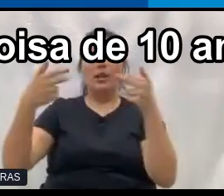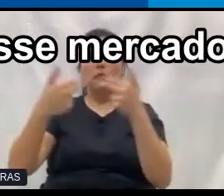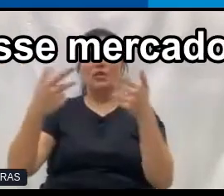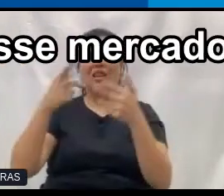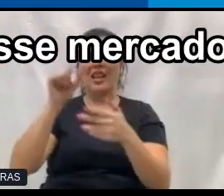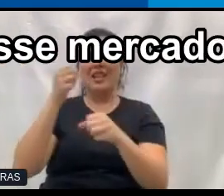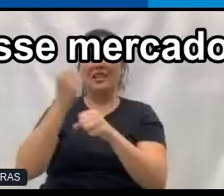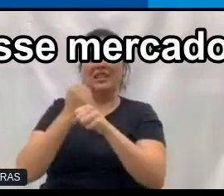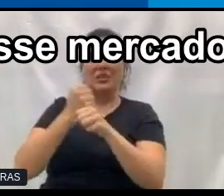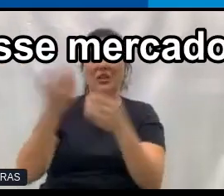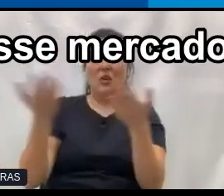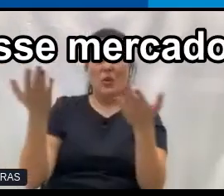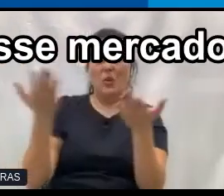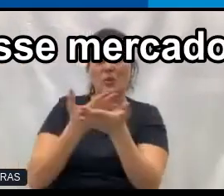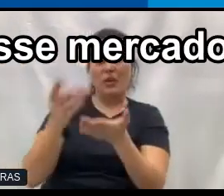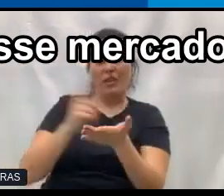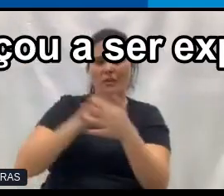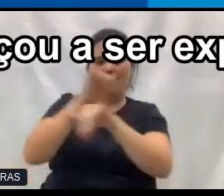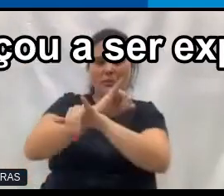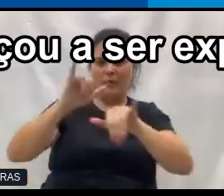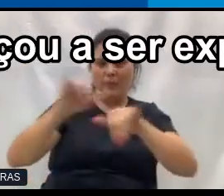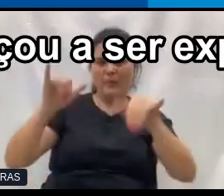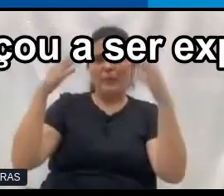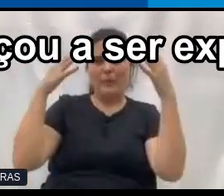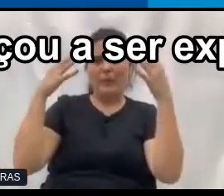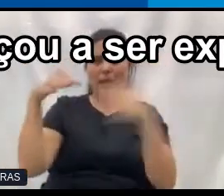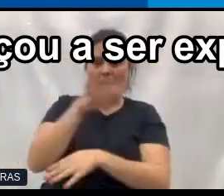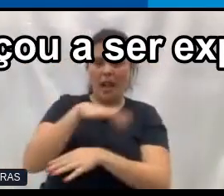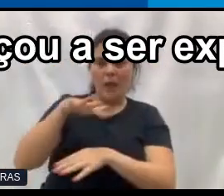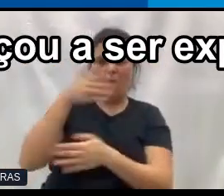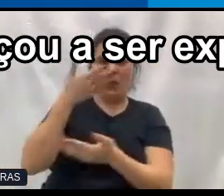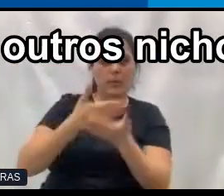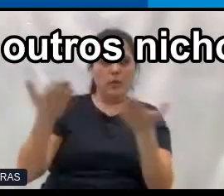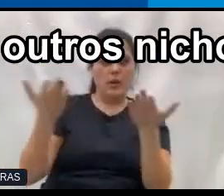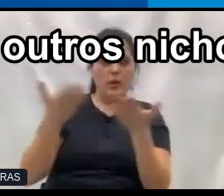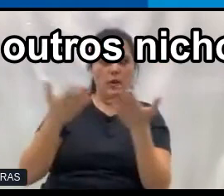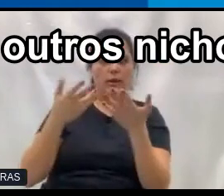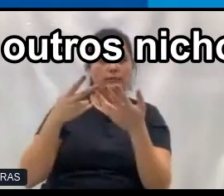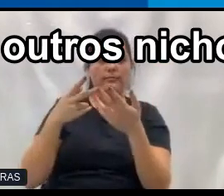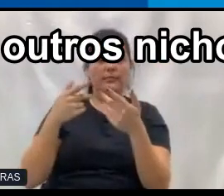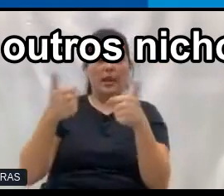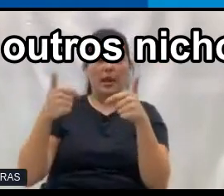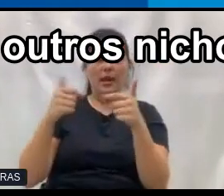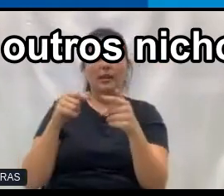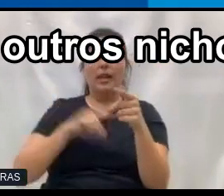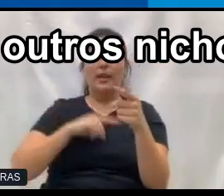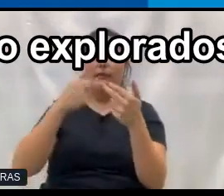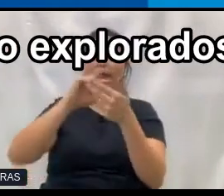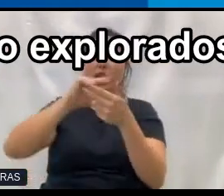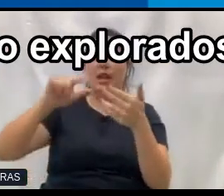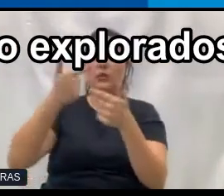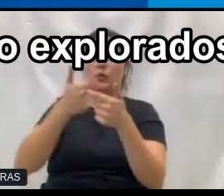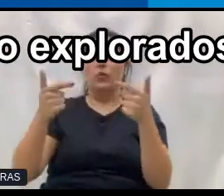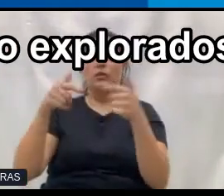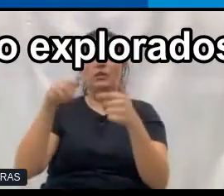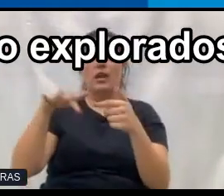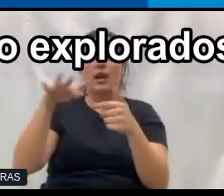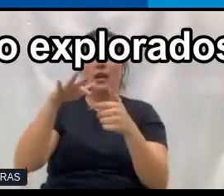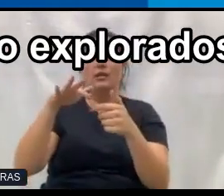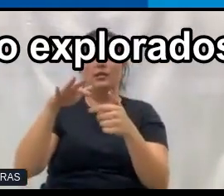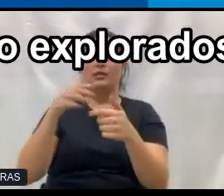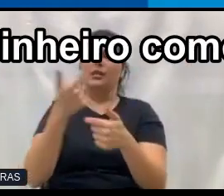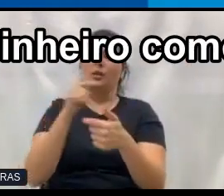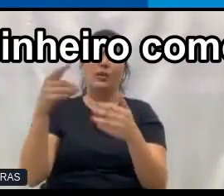para cá. Antes não existia esse mercado, e foi um nicho que agora começou a ser explorado. mas existem muitos outros nichos que não estão sendo